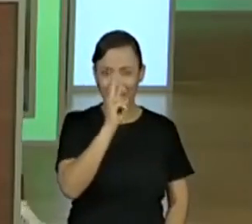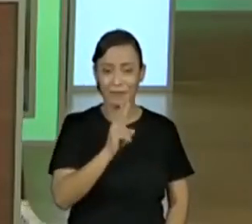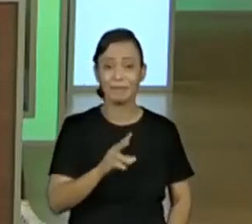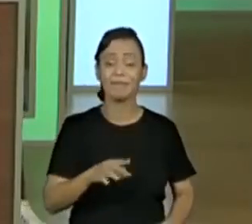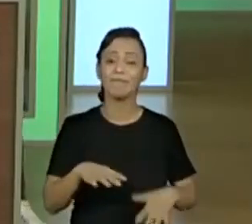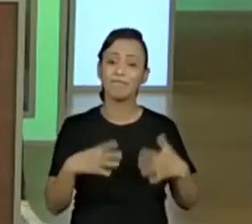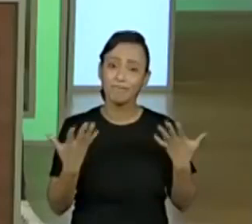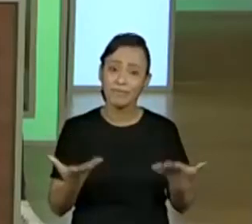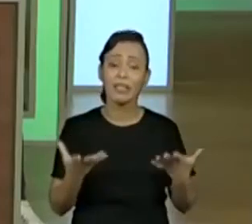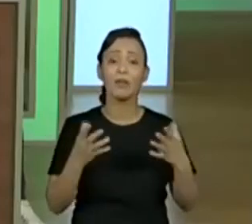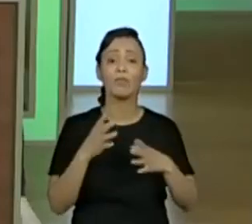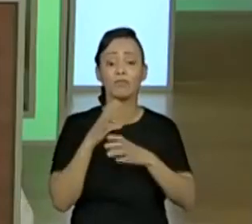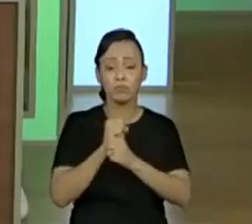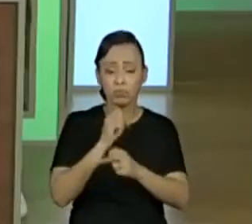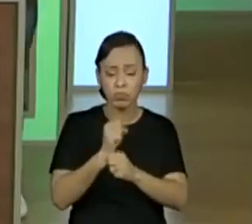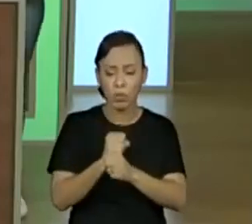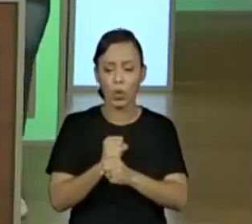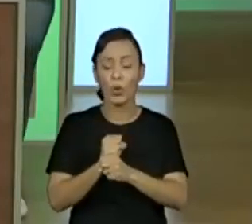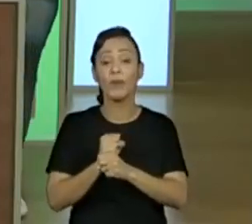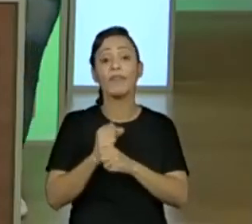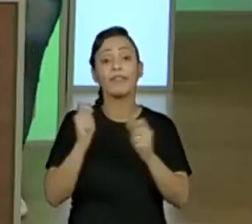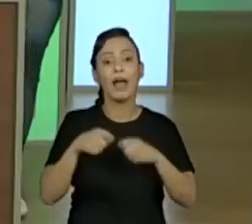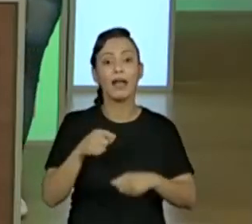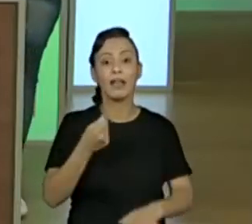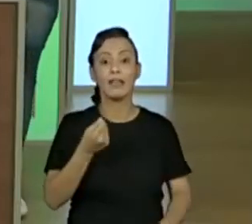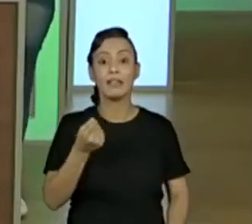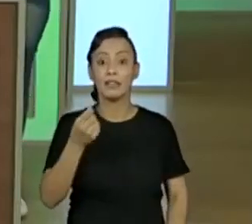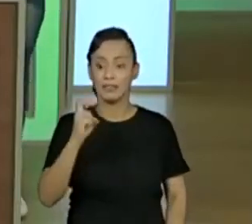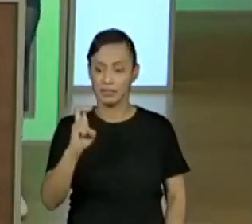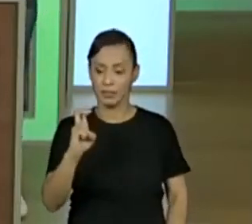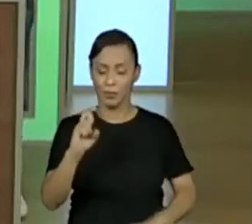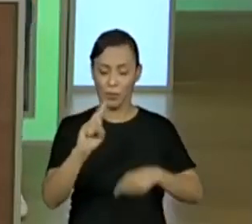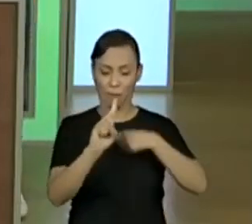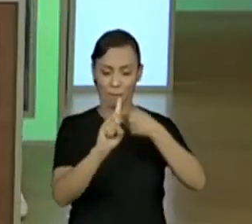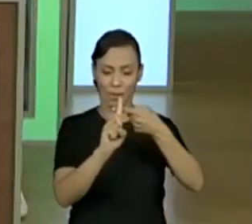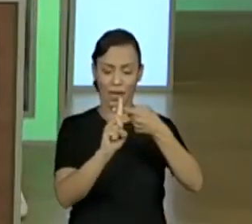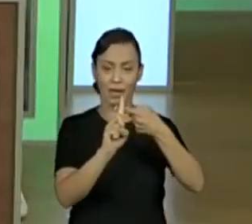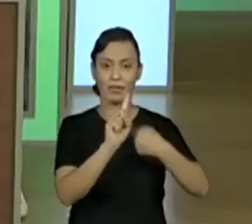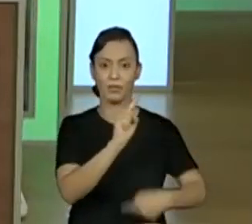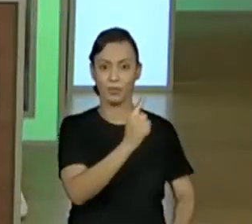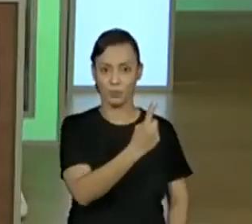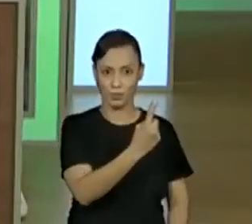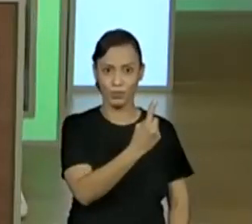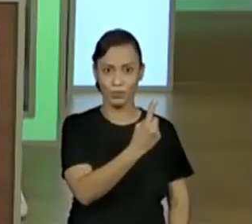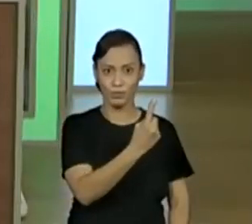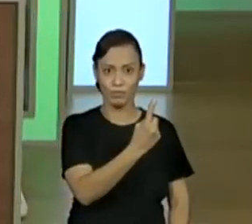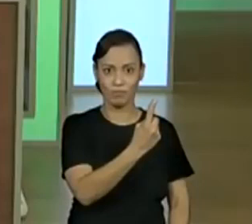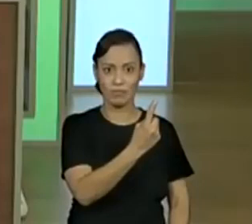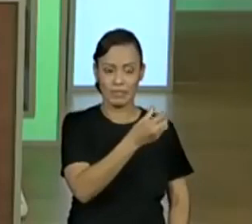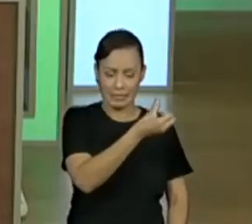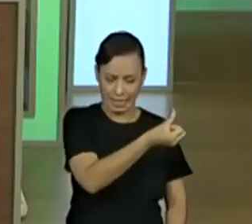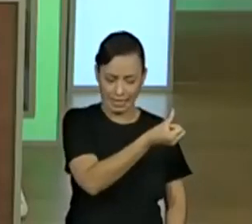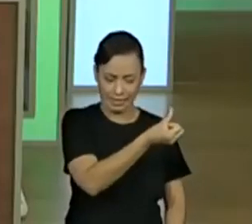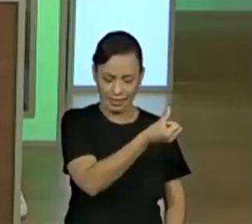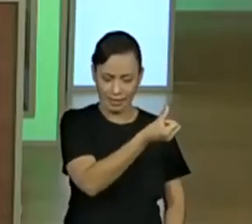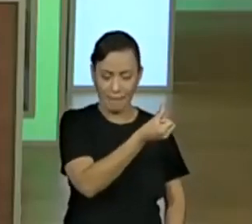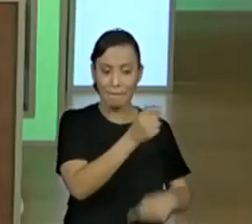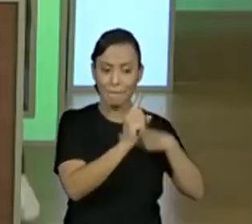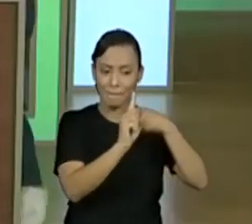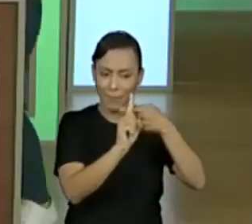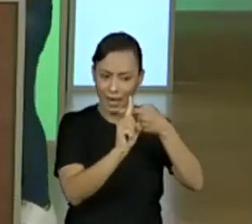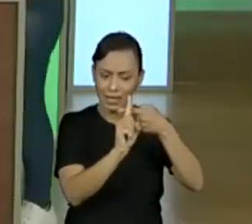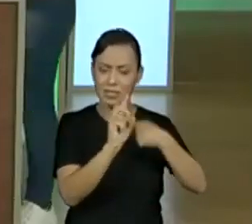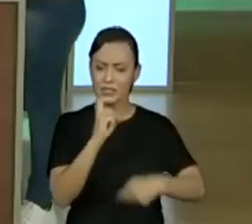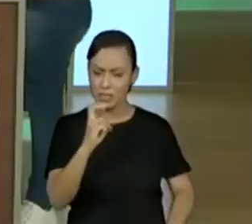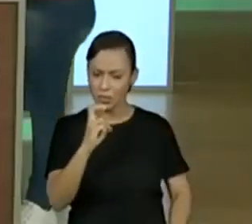dez mais um, onze. Olha só, várias estratégias e, às vezes, o que é mais difícil pra um, é mais fácil pra outro. outro,